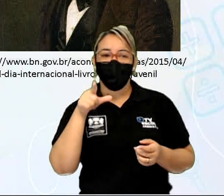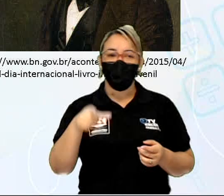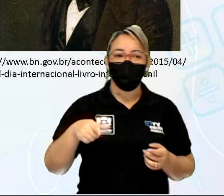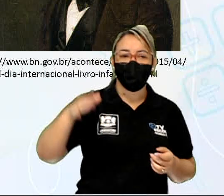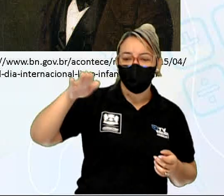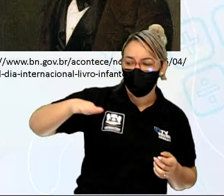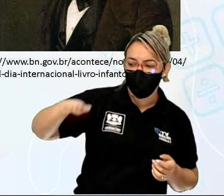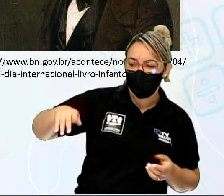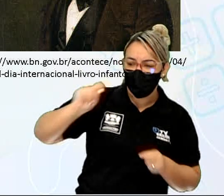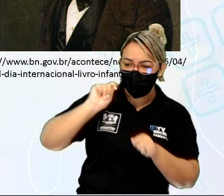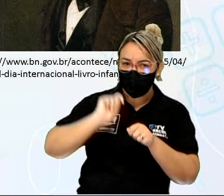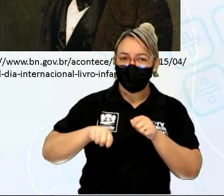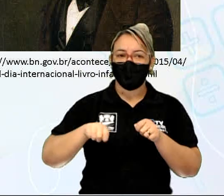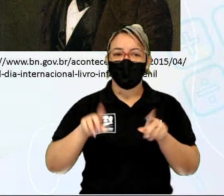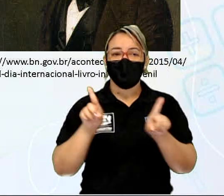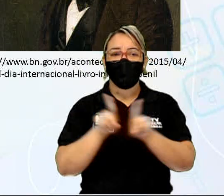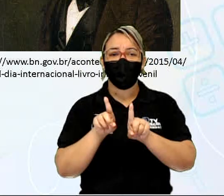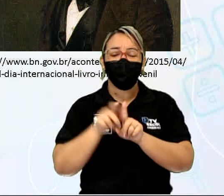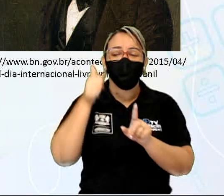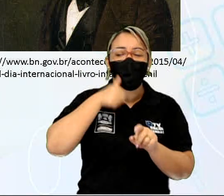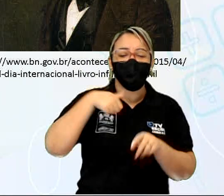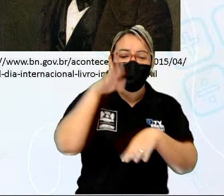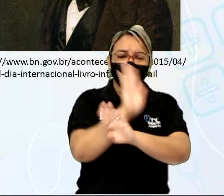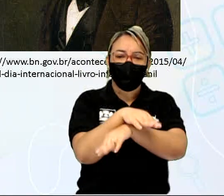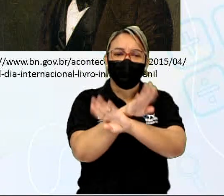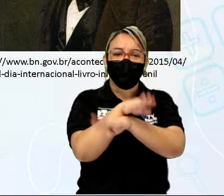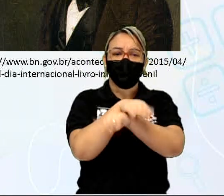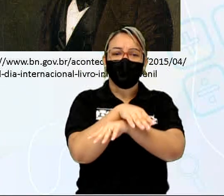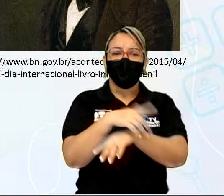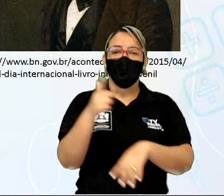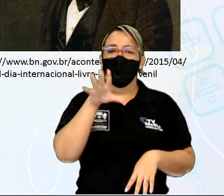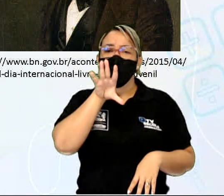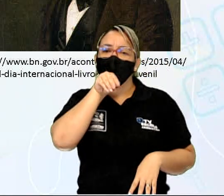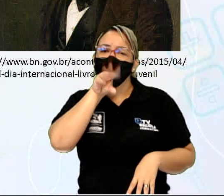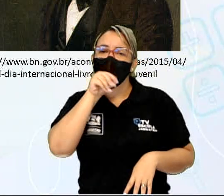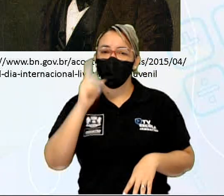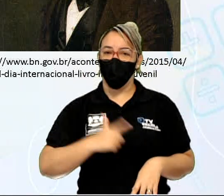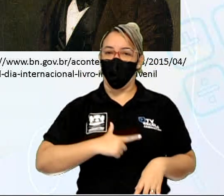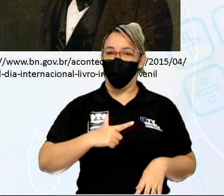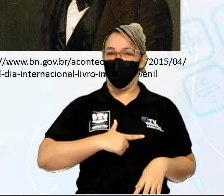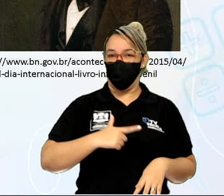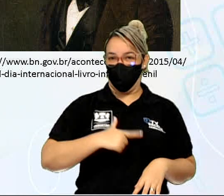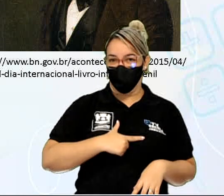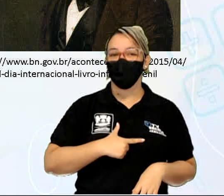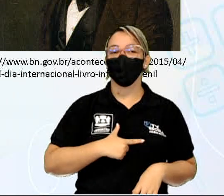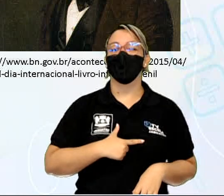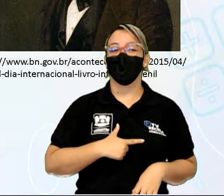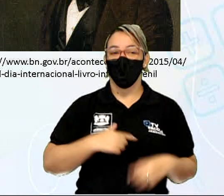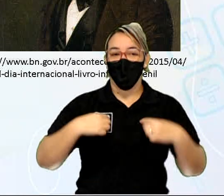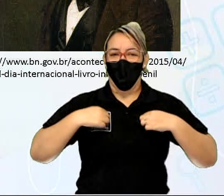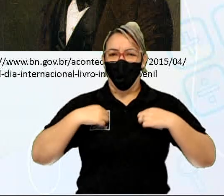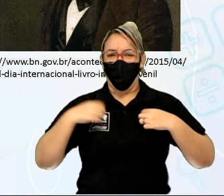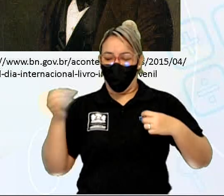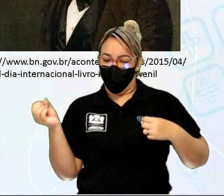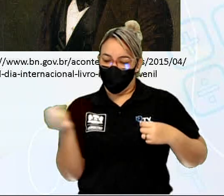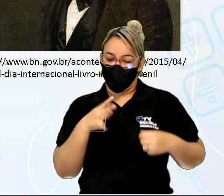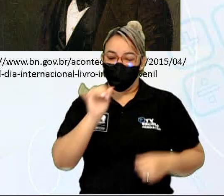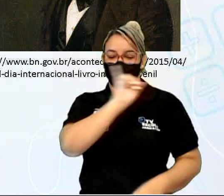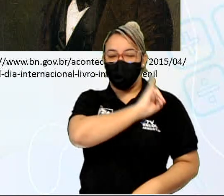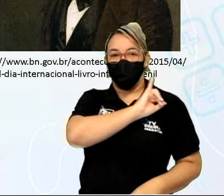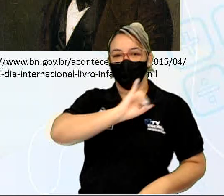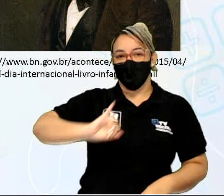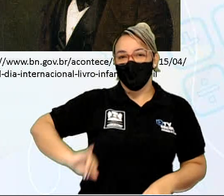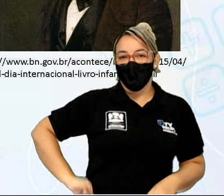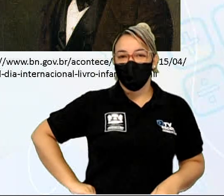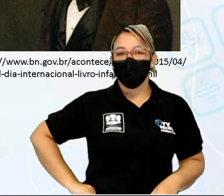fósforo, a pequena sereia, o patinho feio e a roupa nova do imperador. O interessante, algumas dessas histórias de